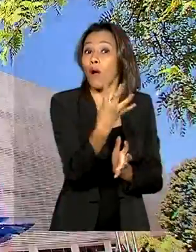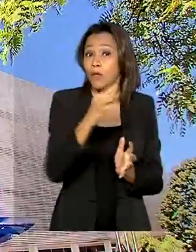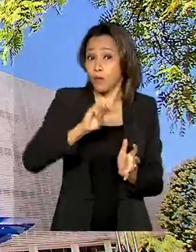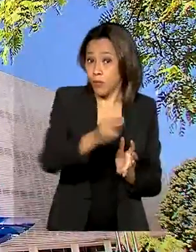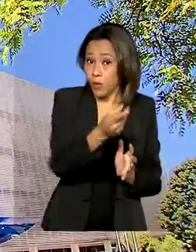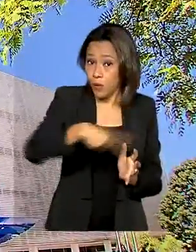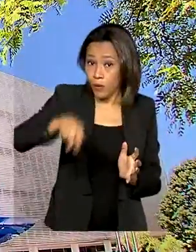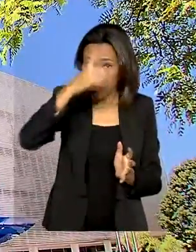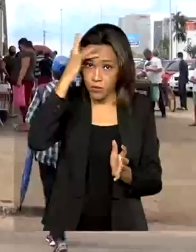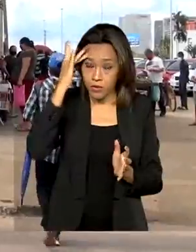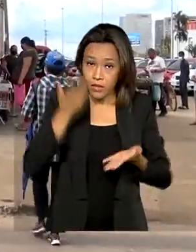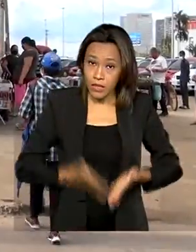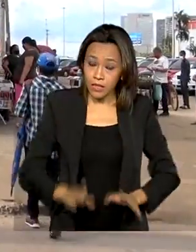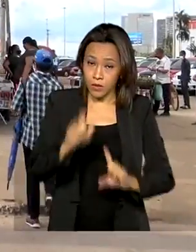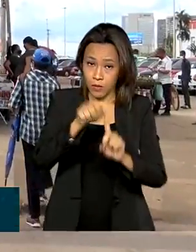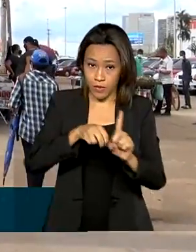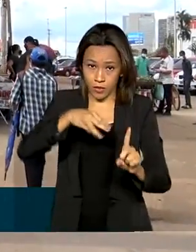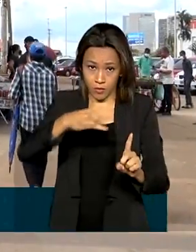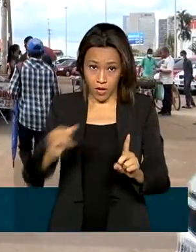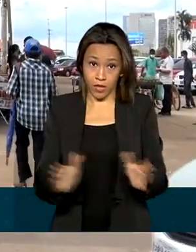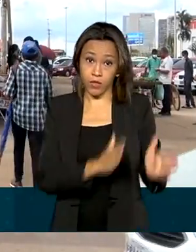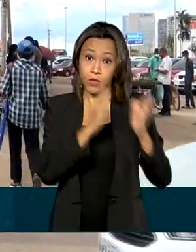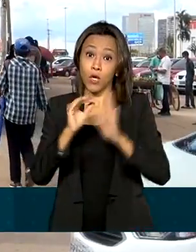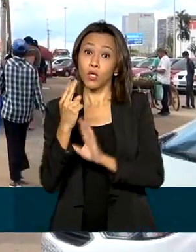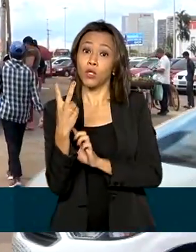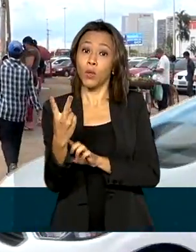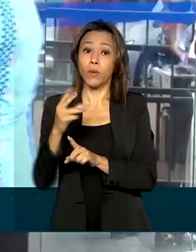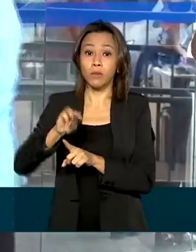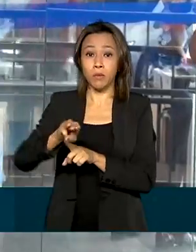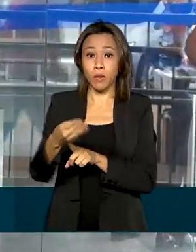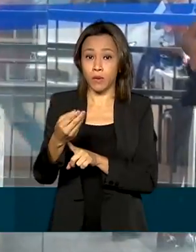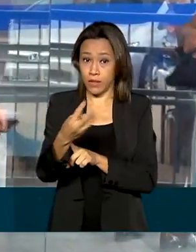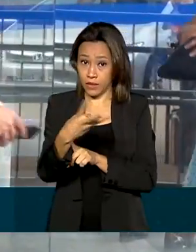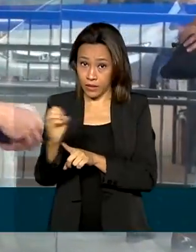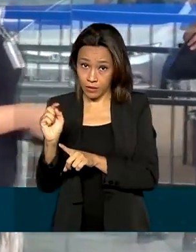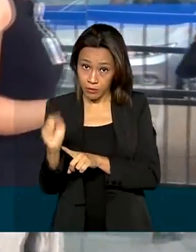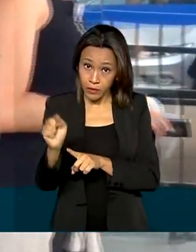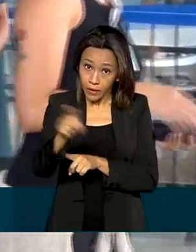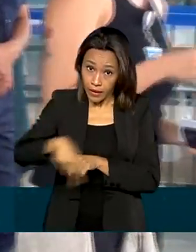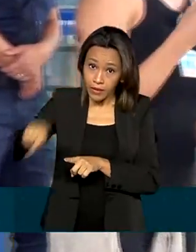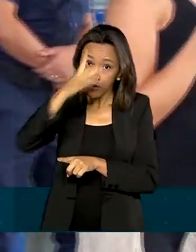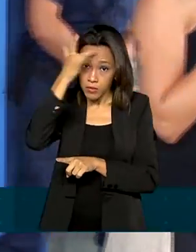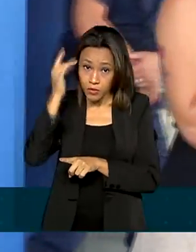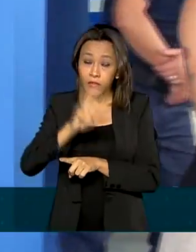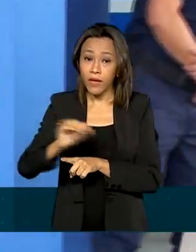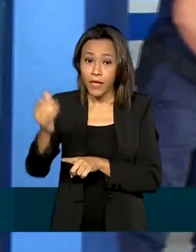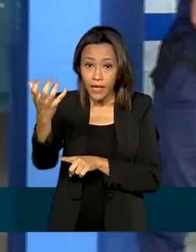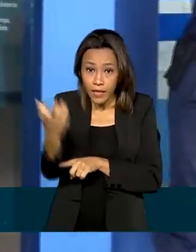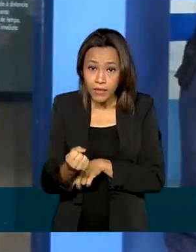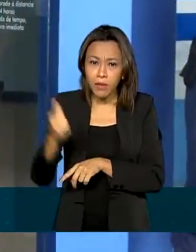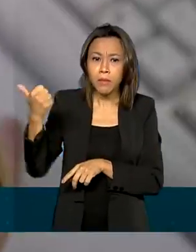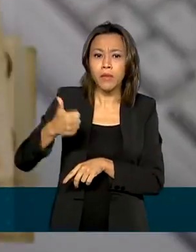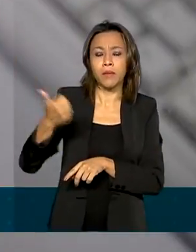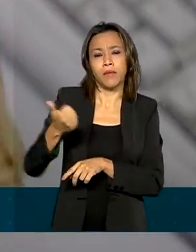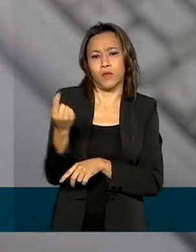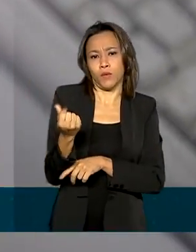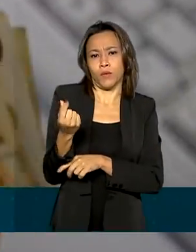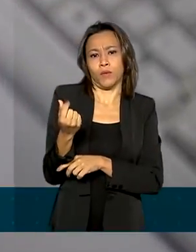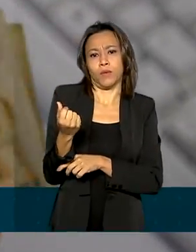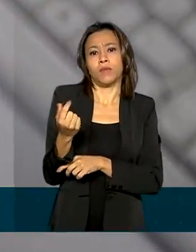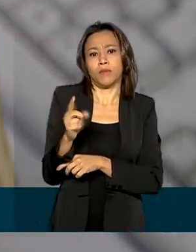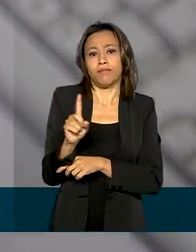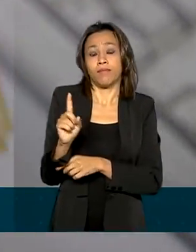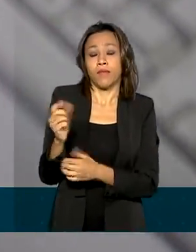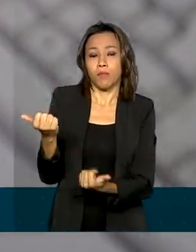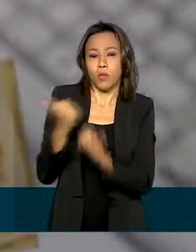Entre os beneficiários, R$ 2,3 milhões vão receber a primeira parcela de R$ 300,00 do auxílio extensão. O dinheiro